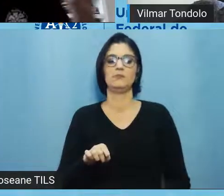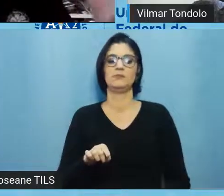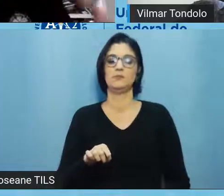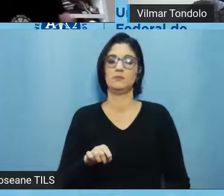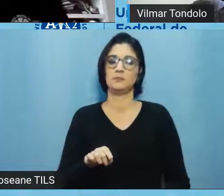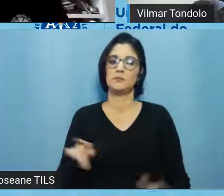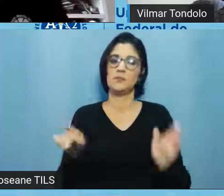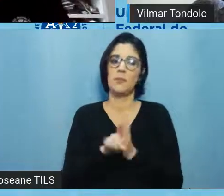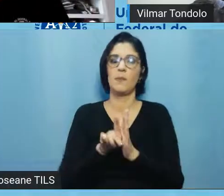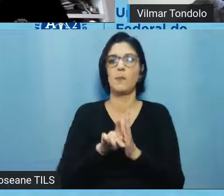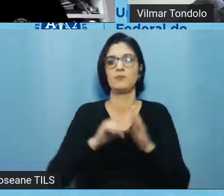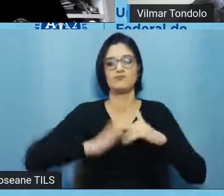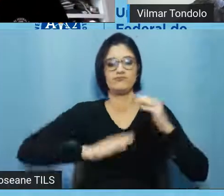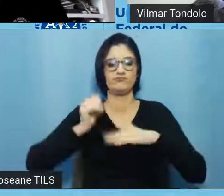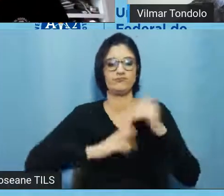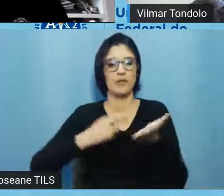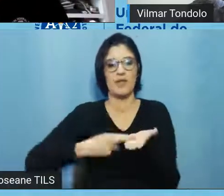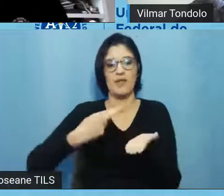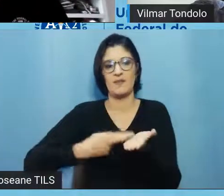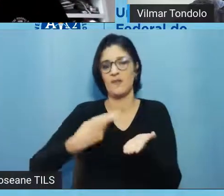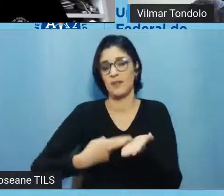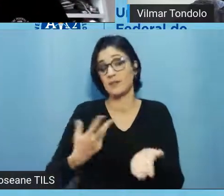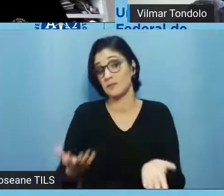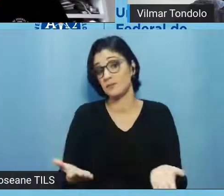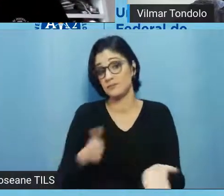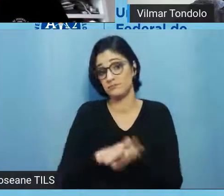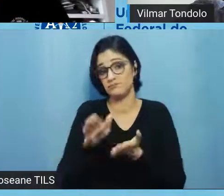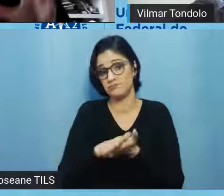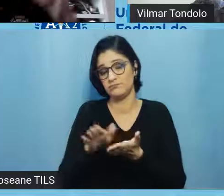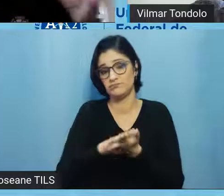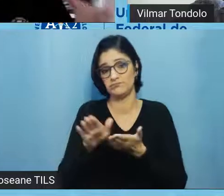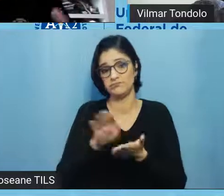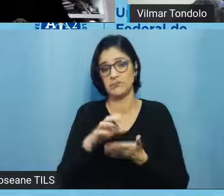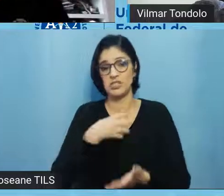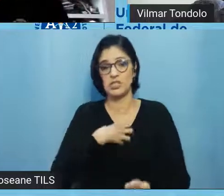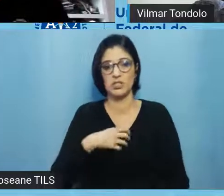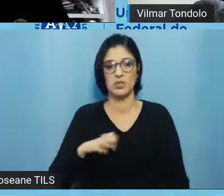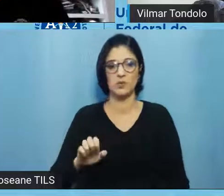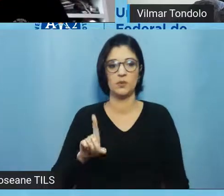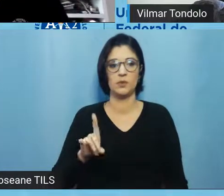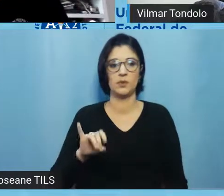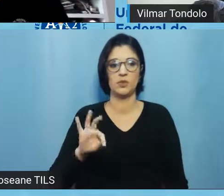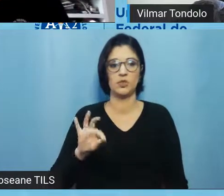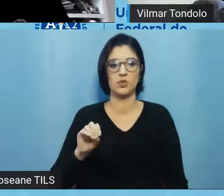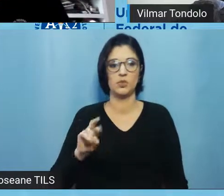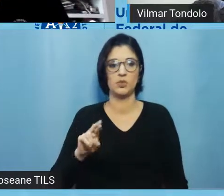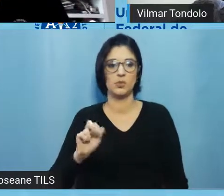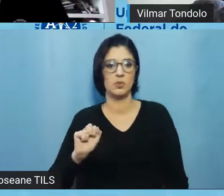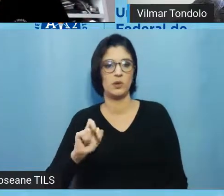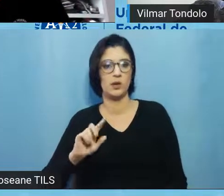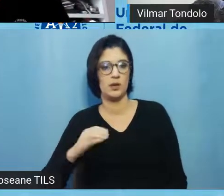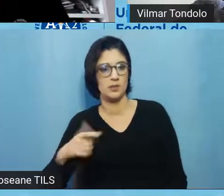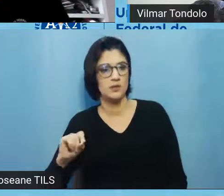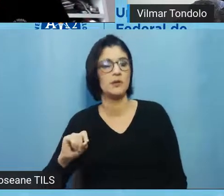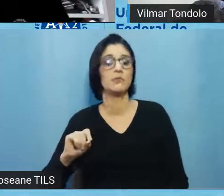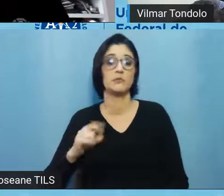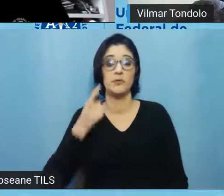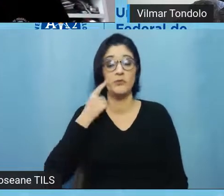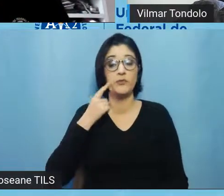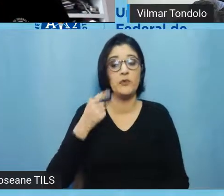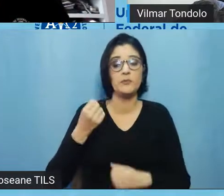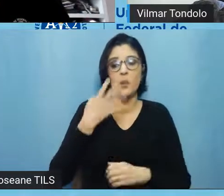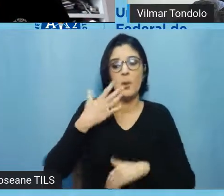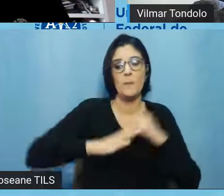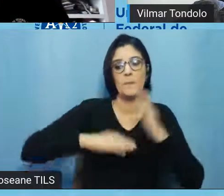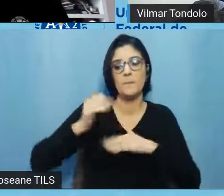da editoração, digamos assim, da revista como um todo. Exatamente. Existem consensos internacionais também, né, de boas práticas, de editoração científica,